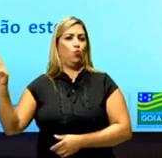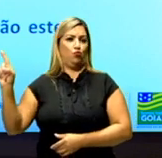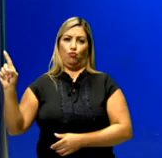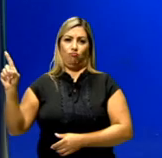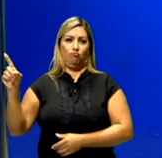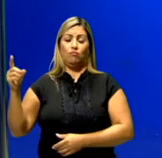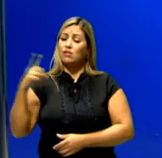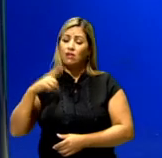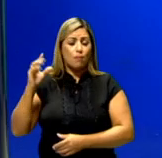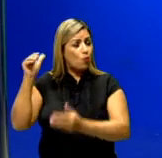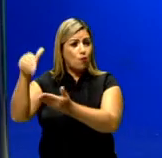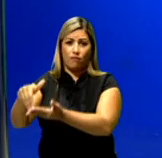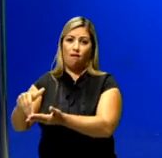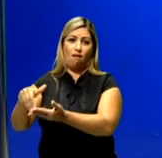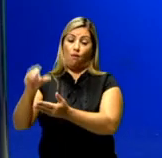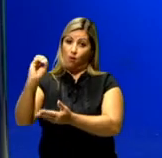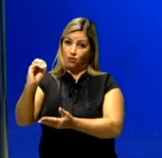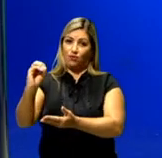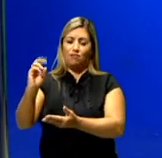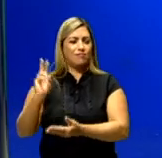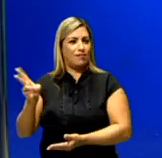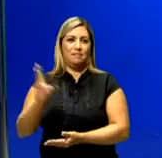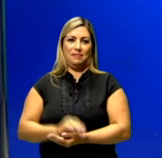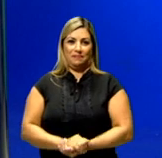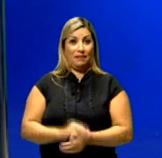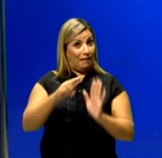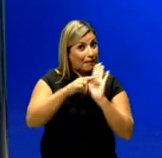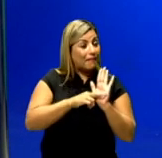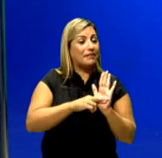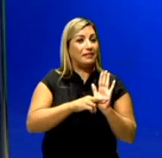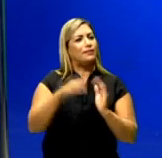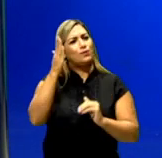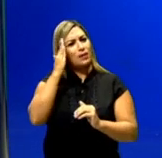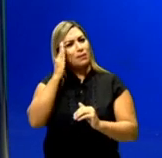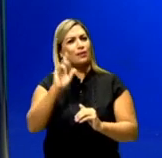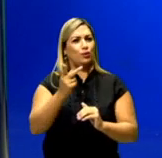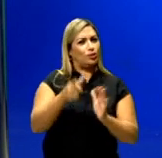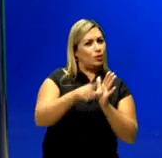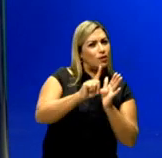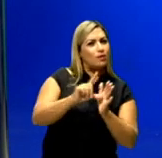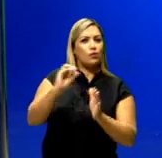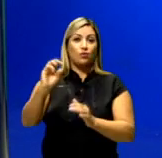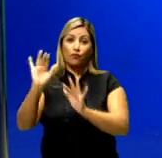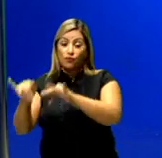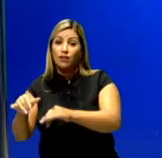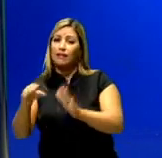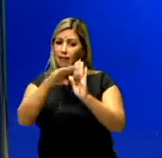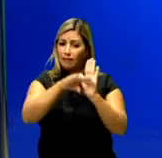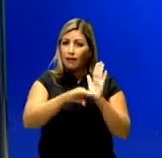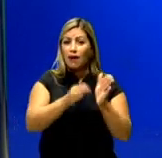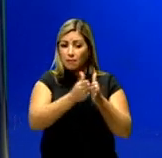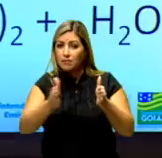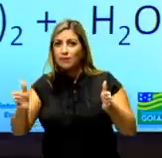regra. Hidrogênio penúltimo e oxigênio último. Então, sabendo agora as etapas, vamos para as nossas